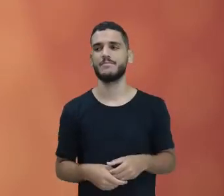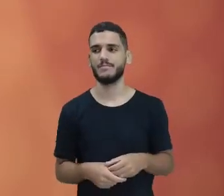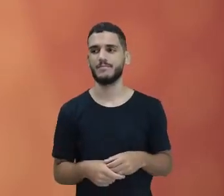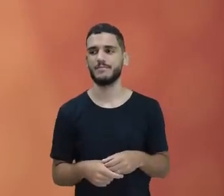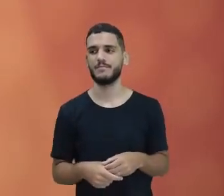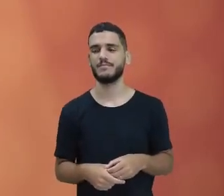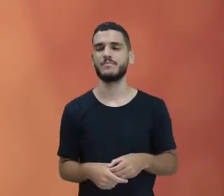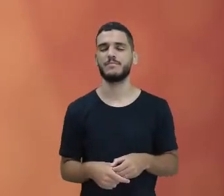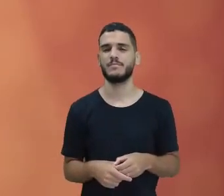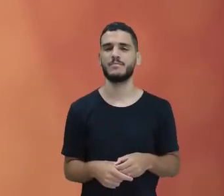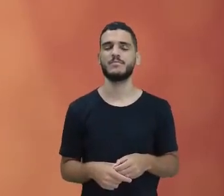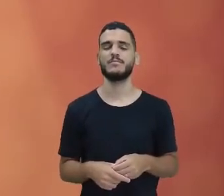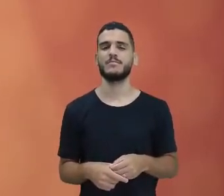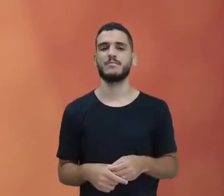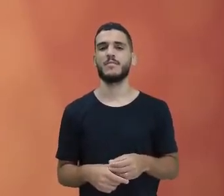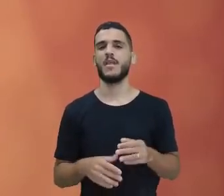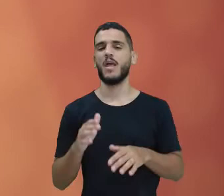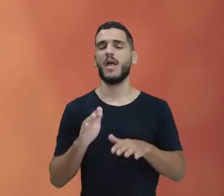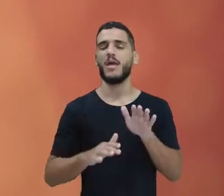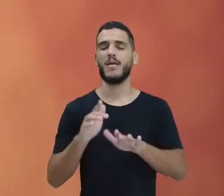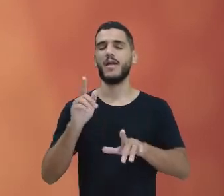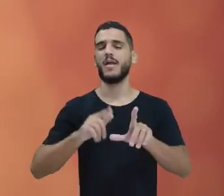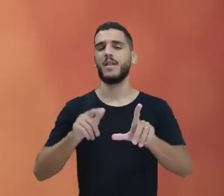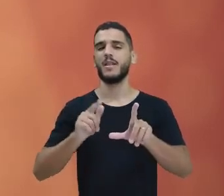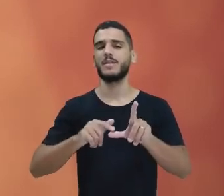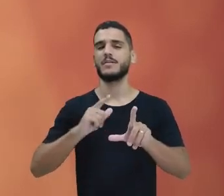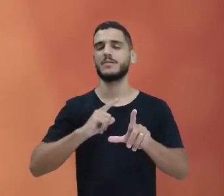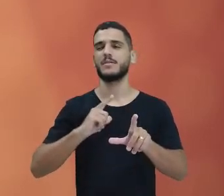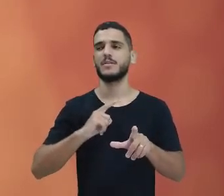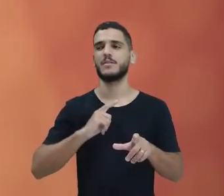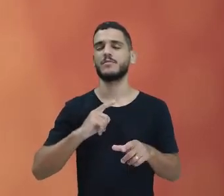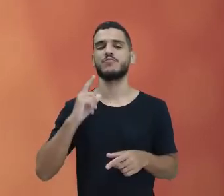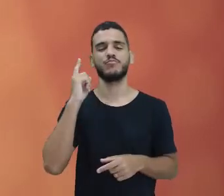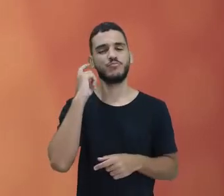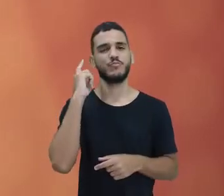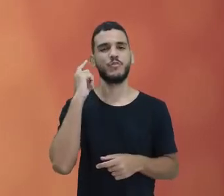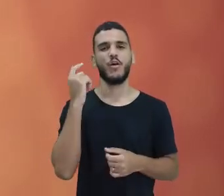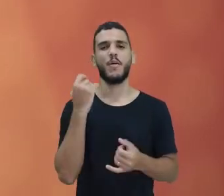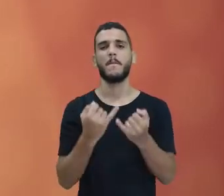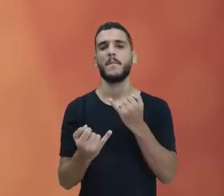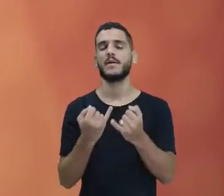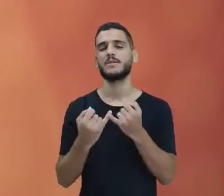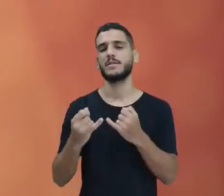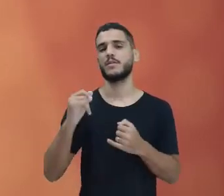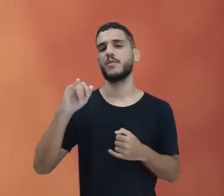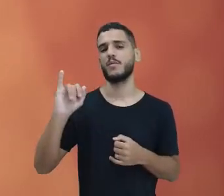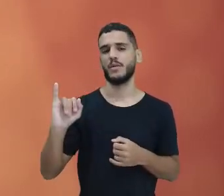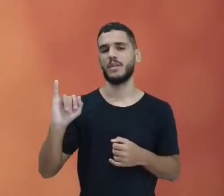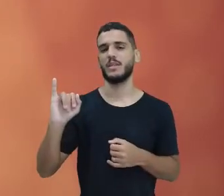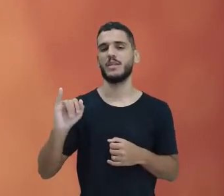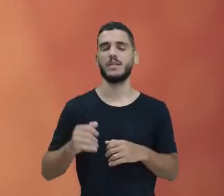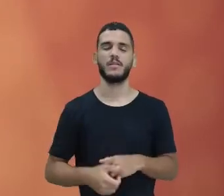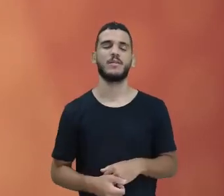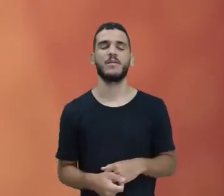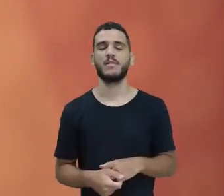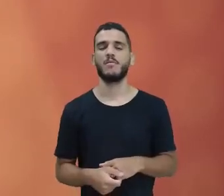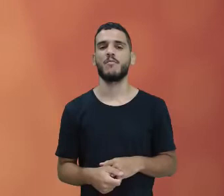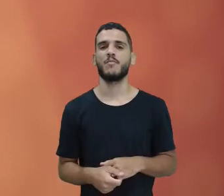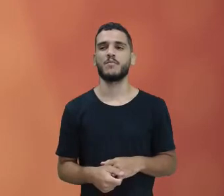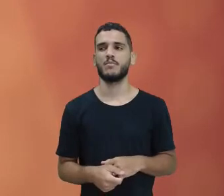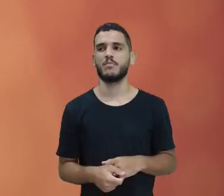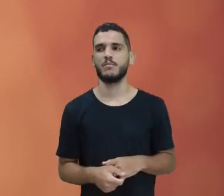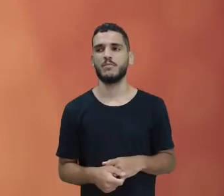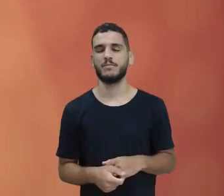tem um som que parece, o som da letra I, tá? Então, eu tenho ele aberto,